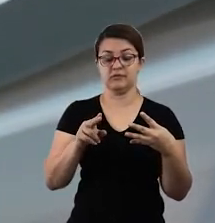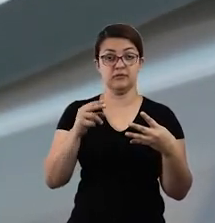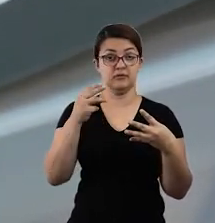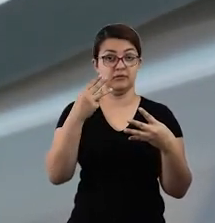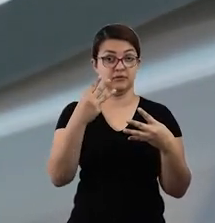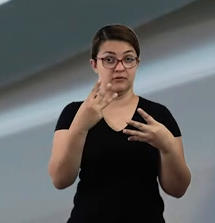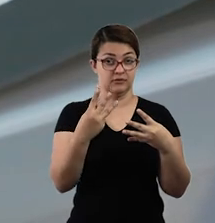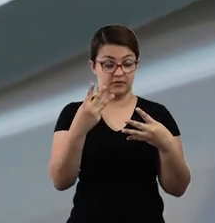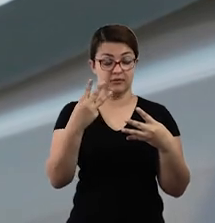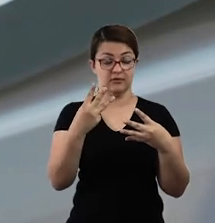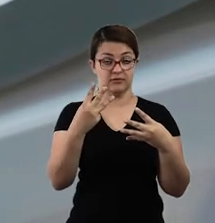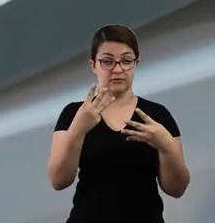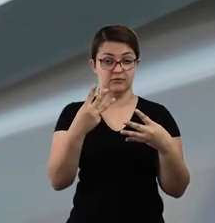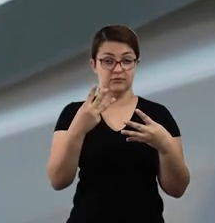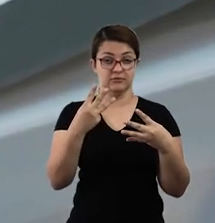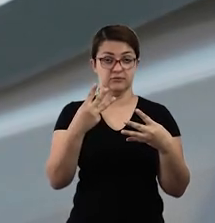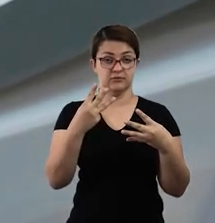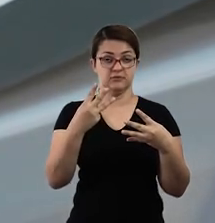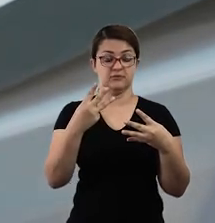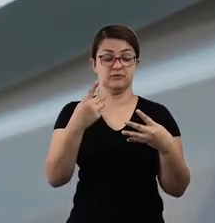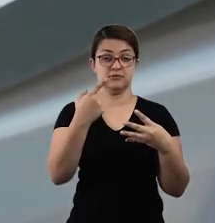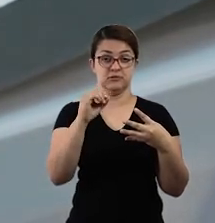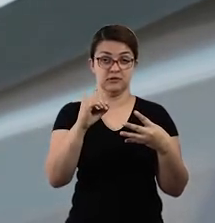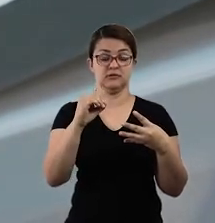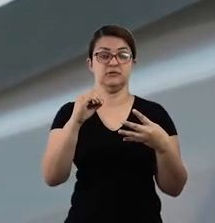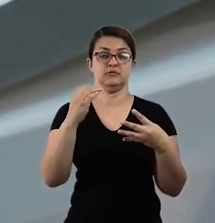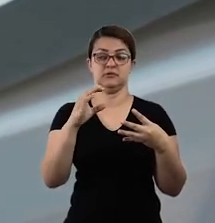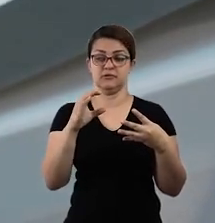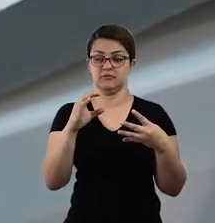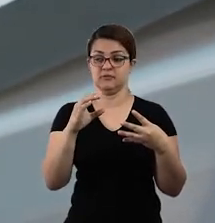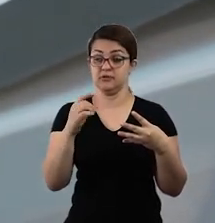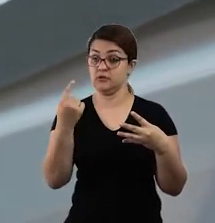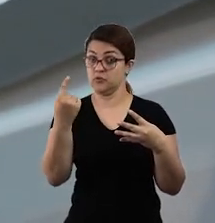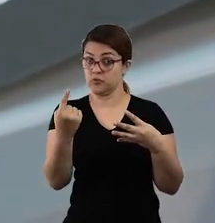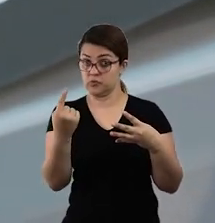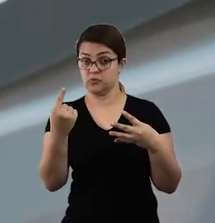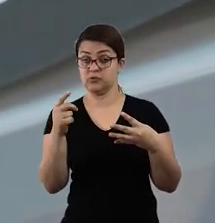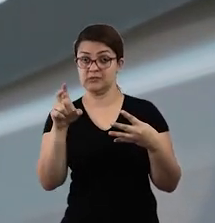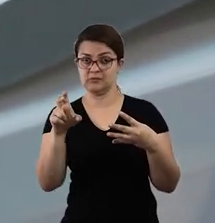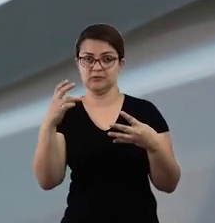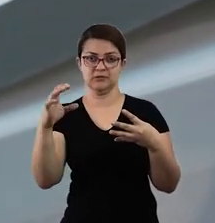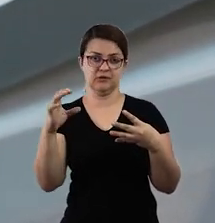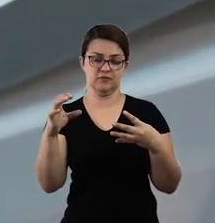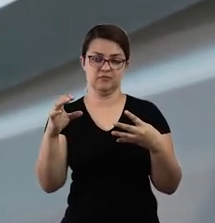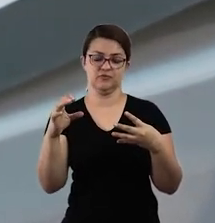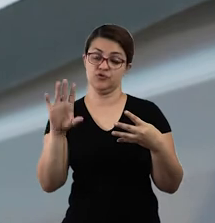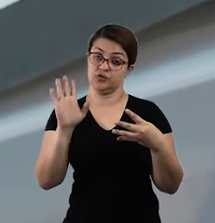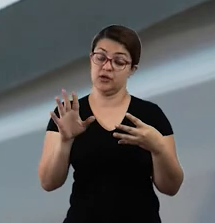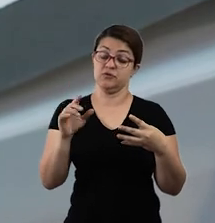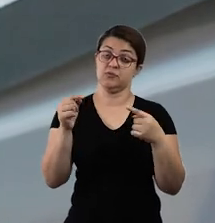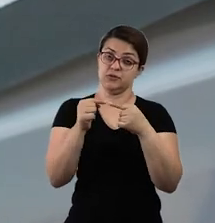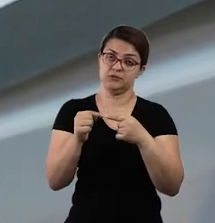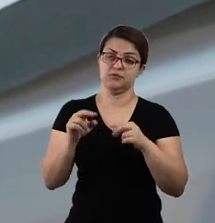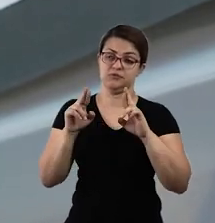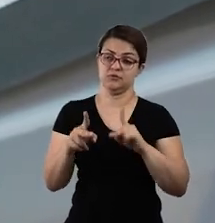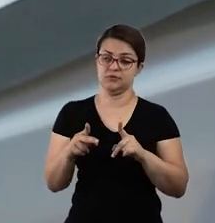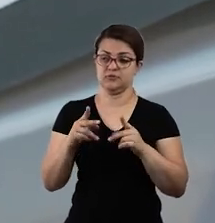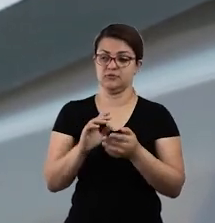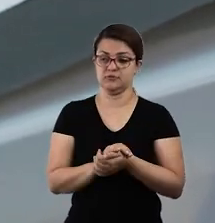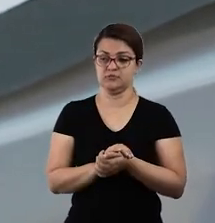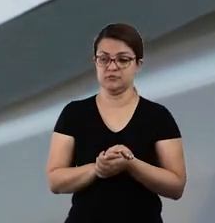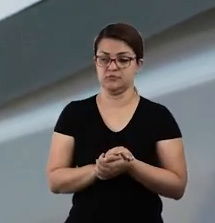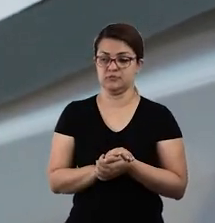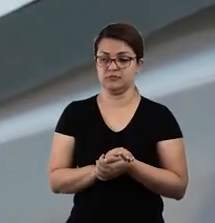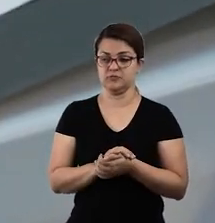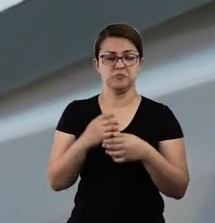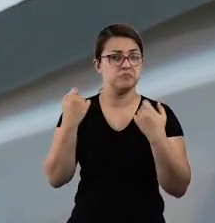centavos, ó, e uma moedinha de 5 centavos. Então aqui já é uma combinação diferente. Então vocês não